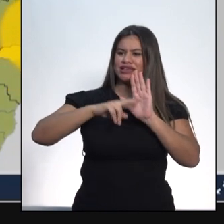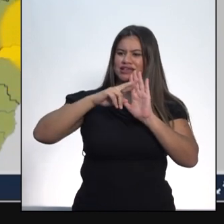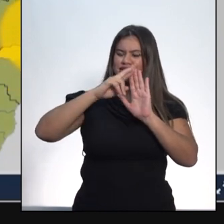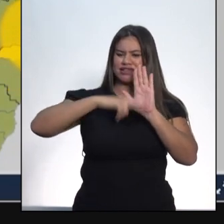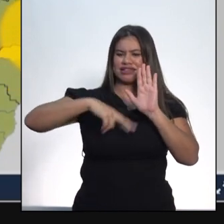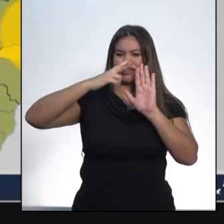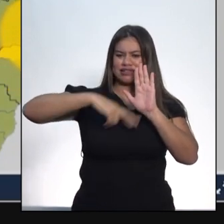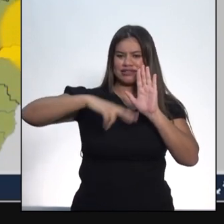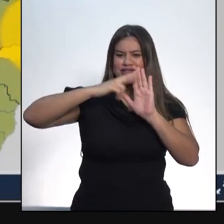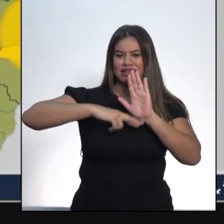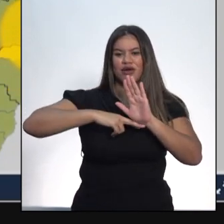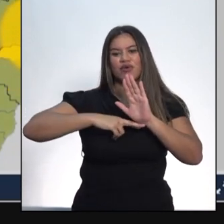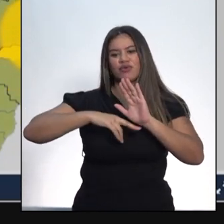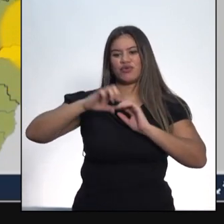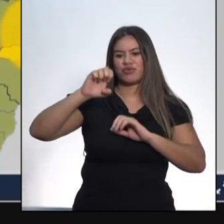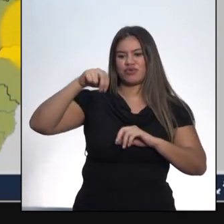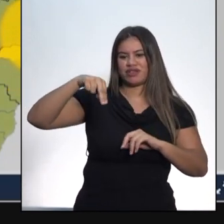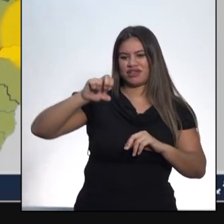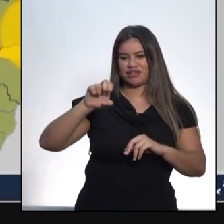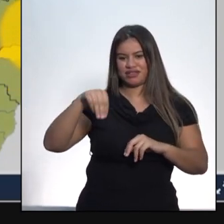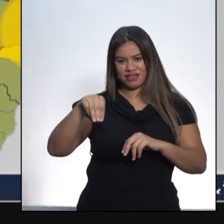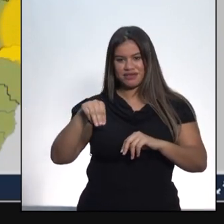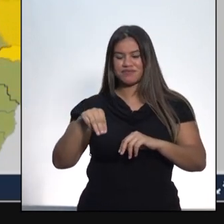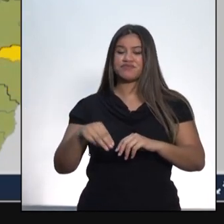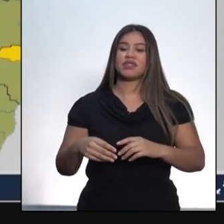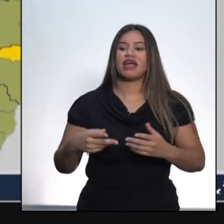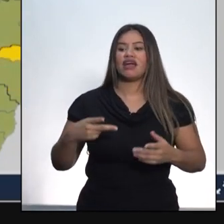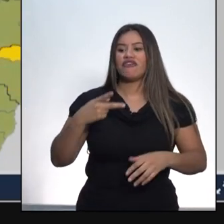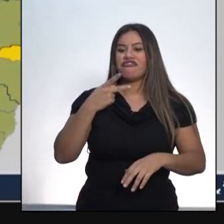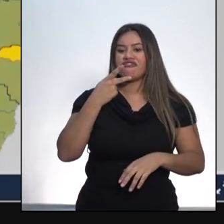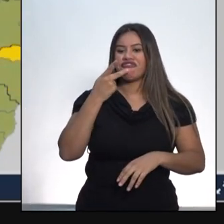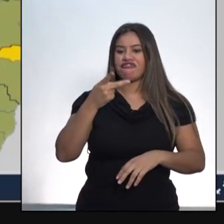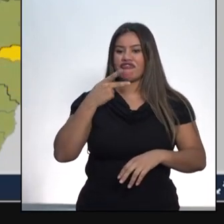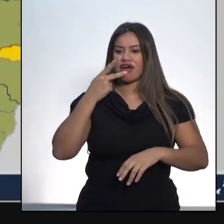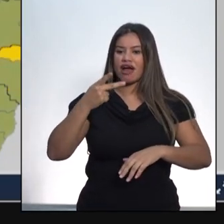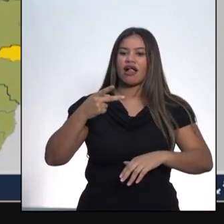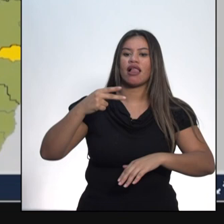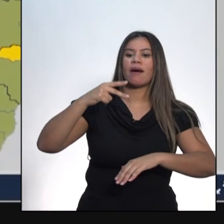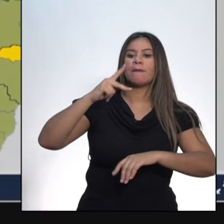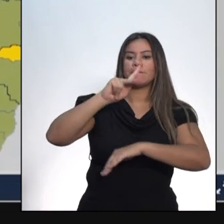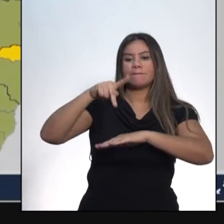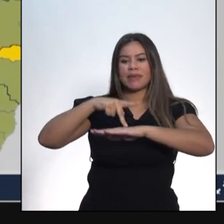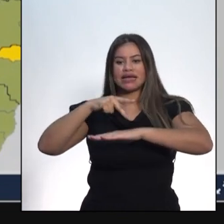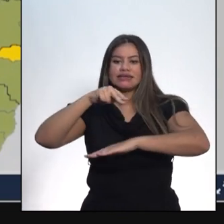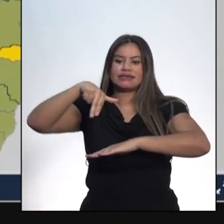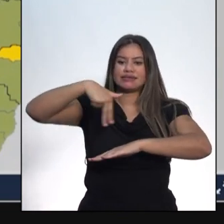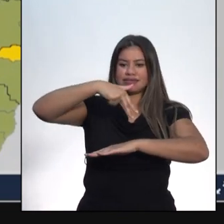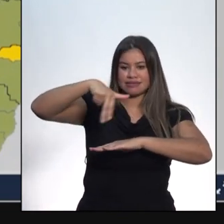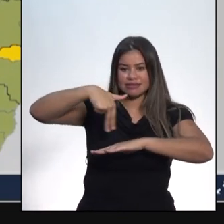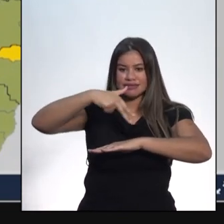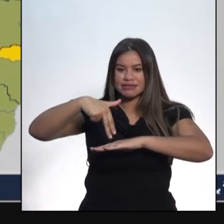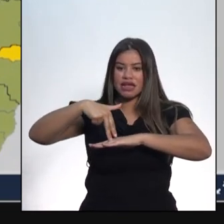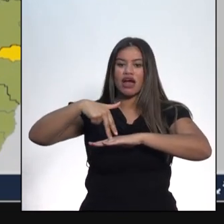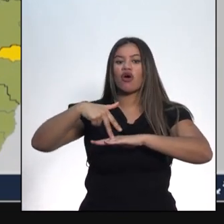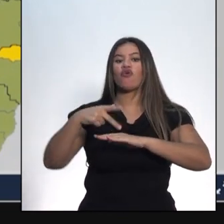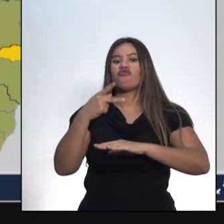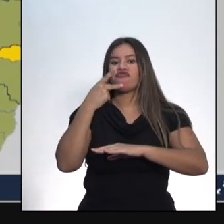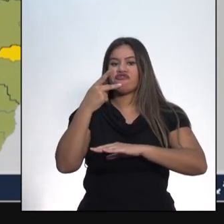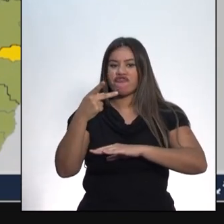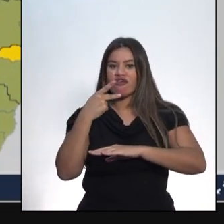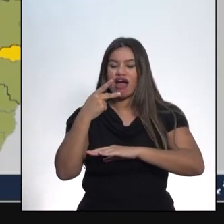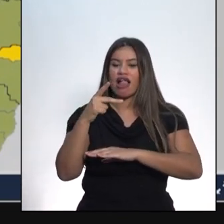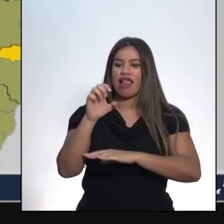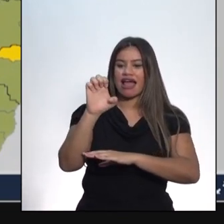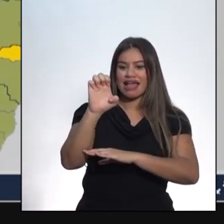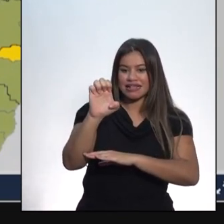falamos de país, de nação, que tem uma Constituição Federal, nós escrevemos Estado com inicial